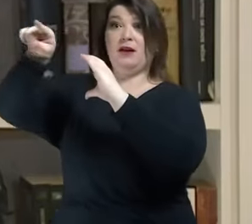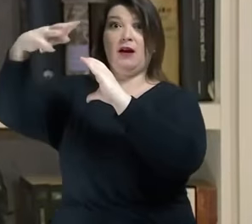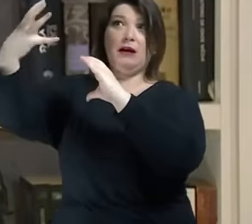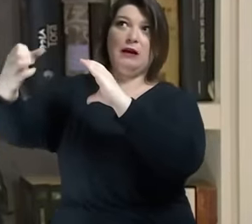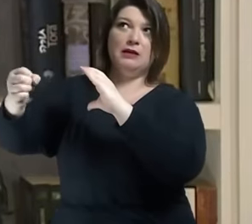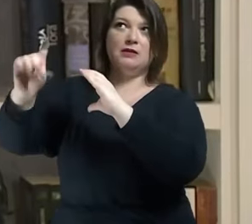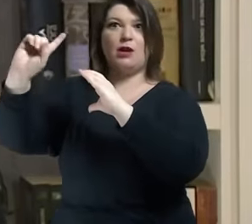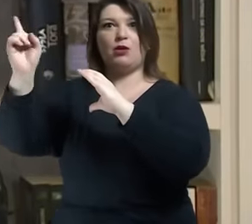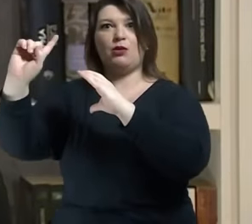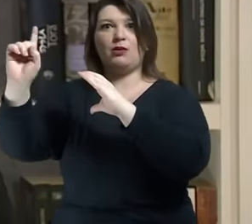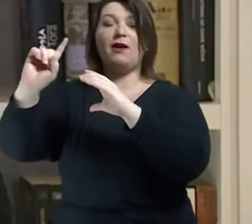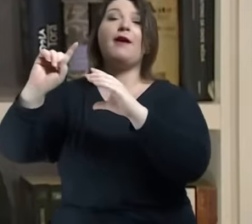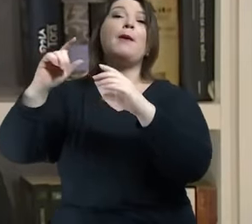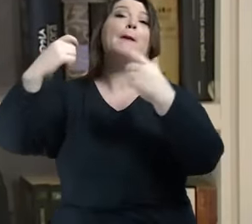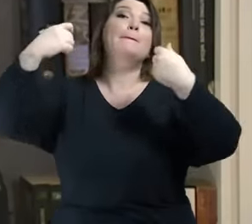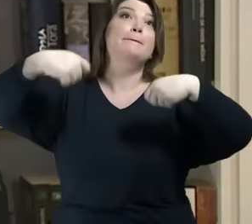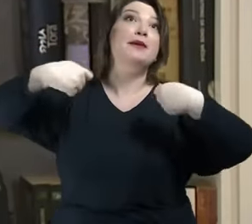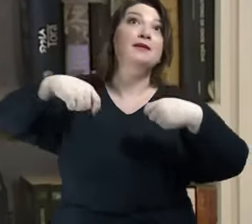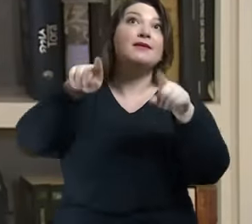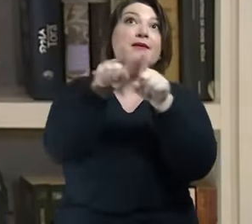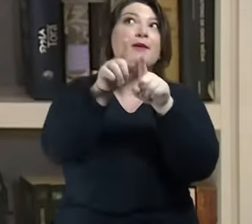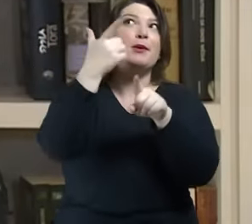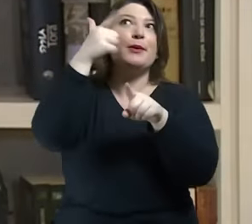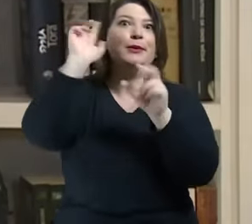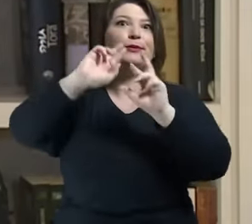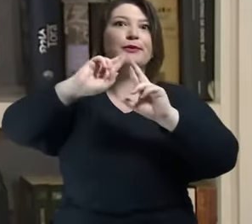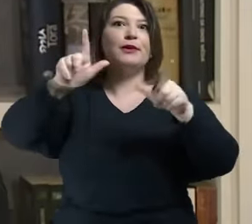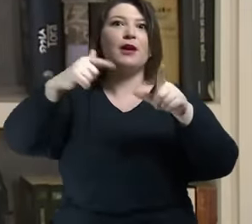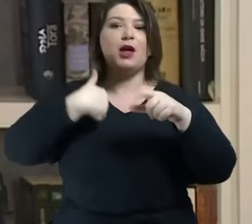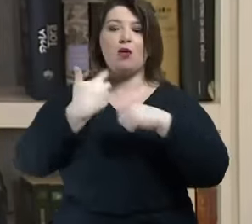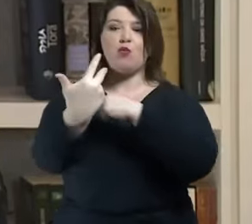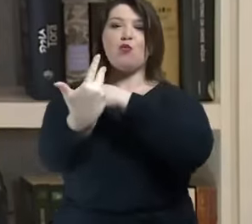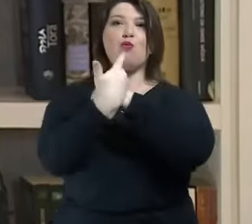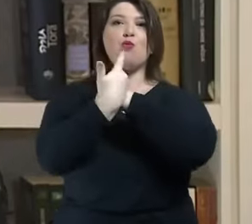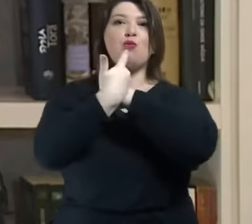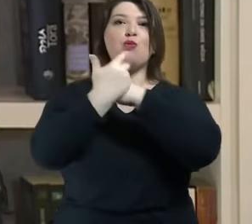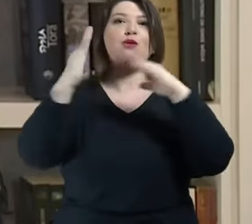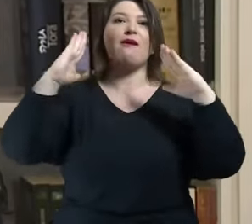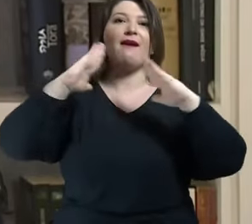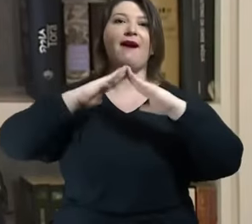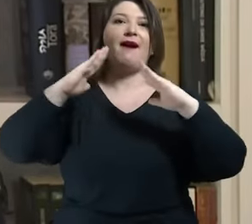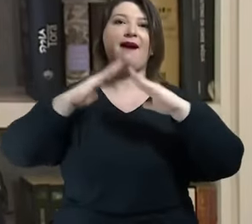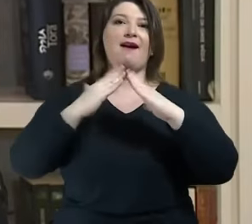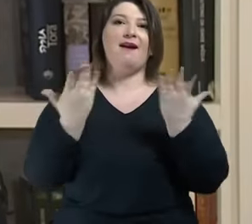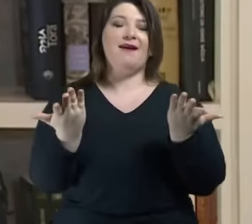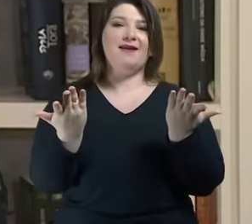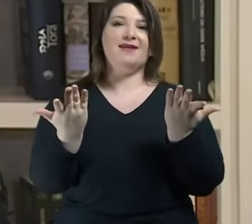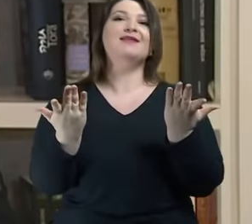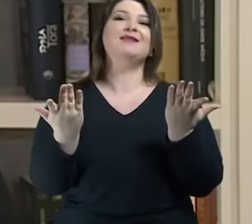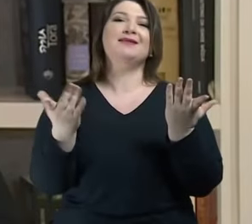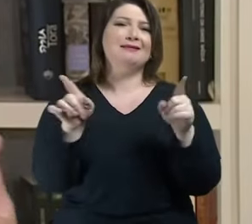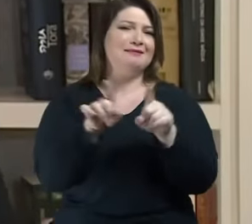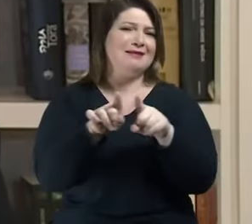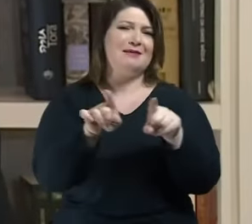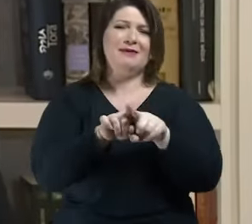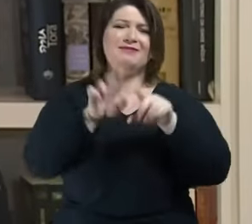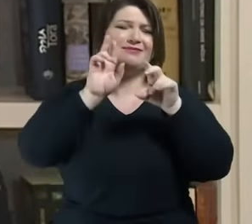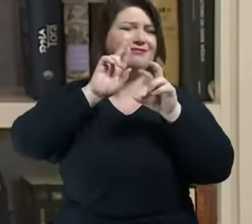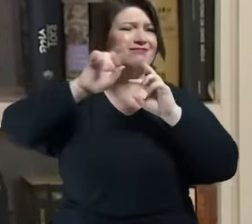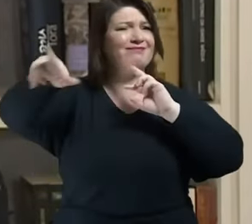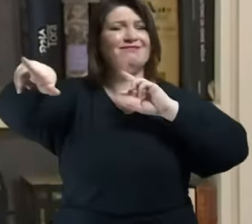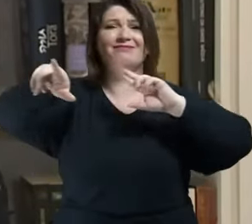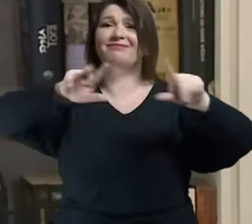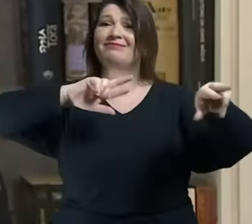muitas mudanças e aumentaram os links e os ganchos que a gente proporciona através de